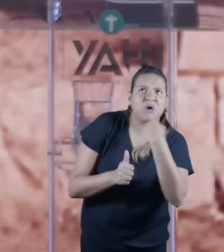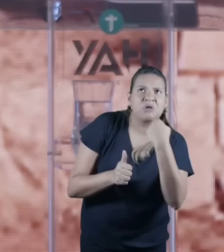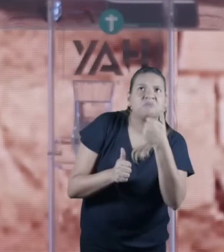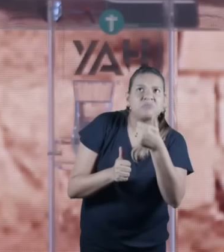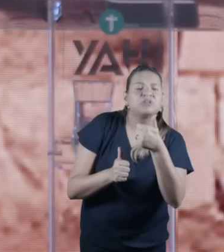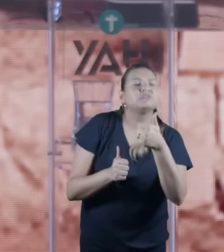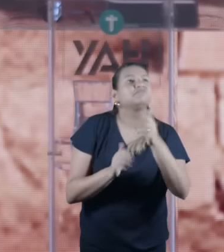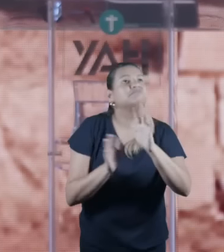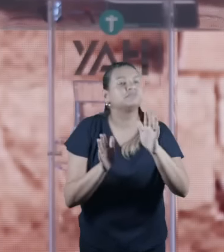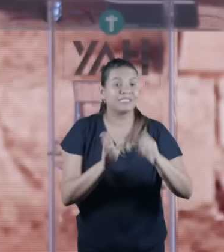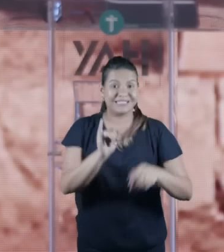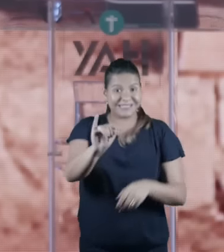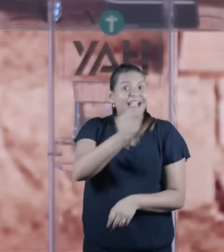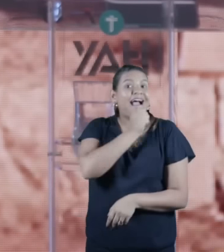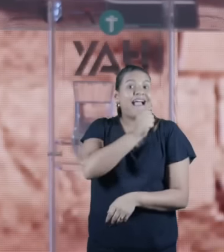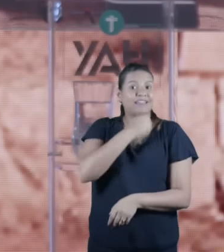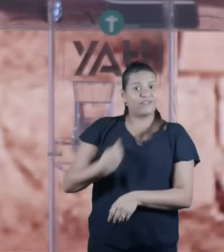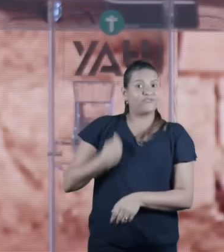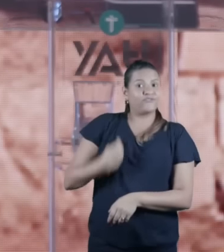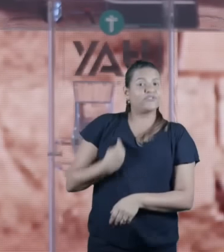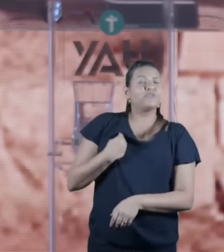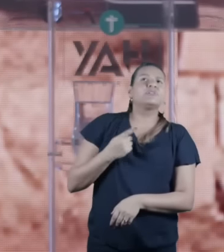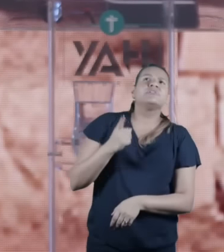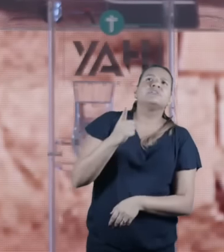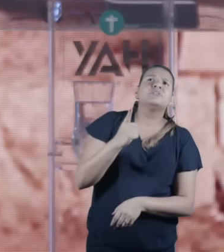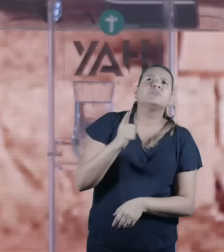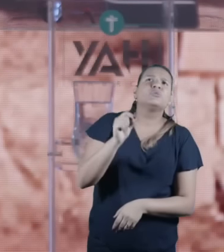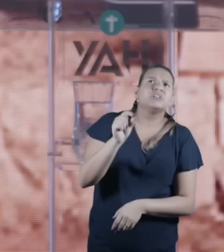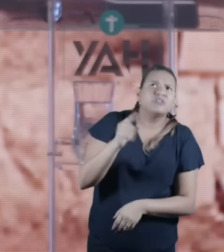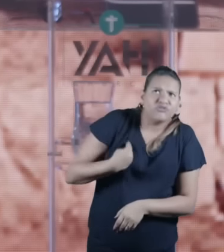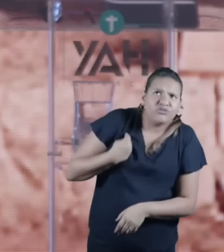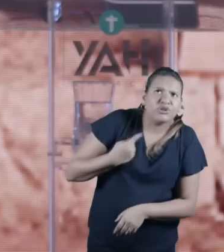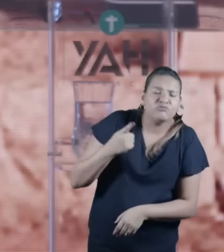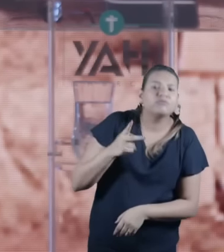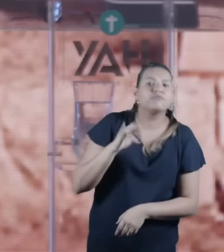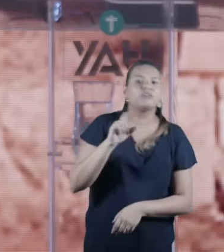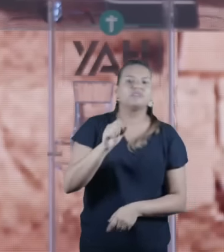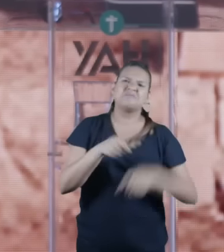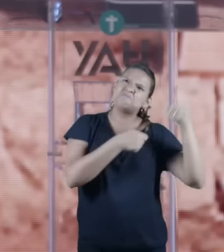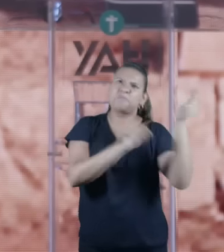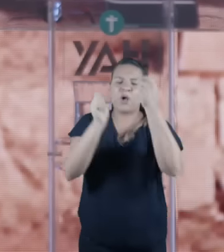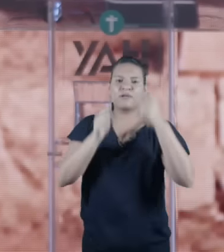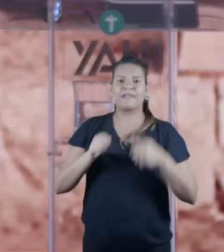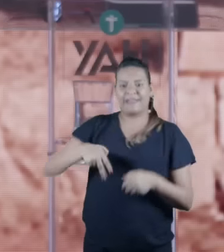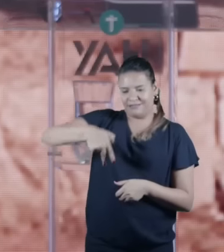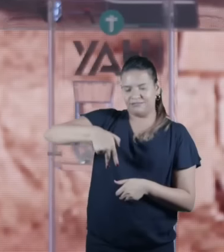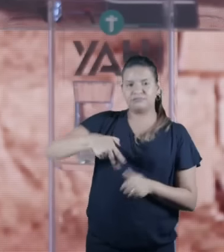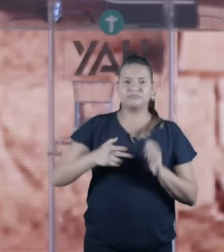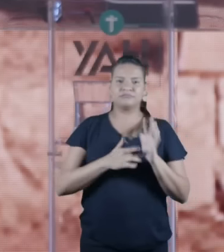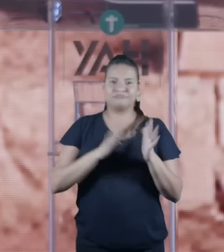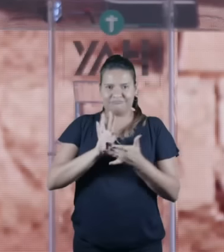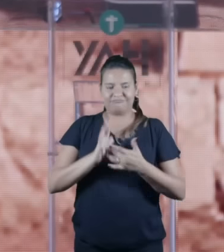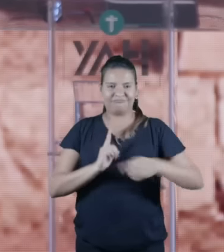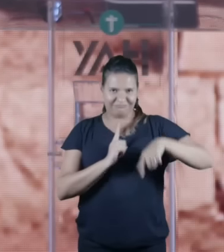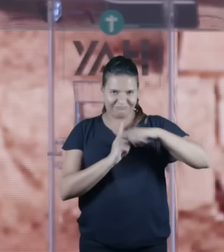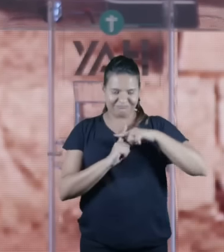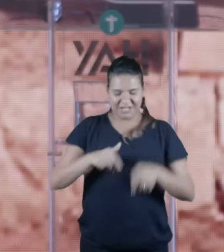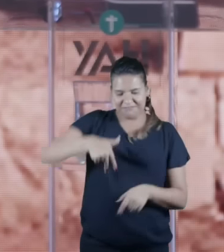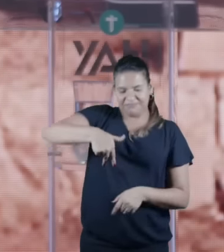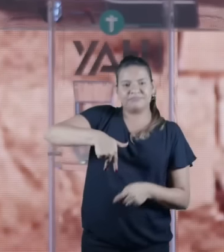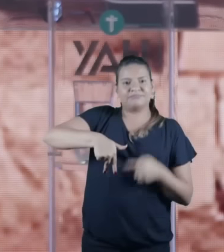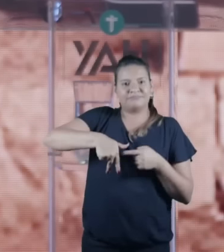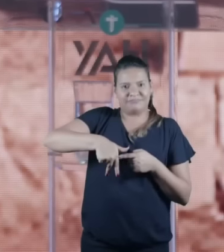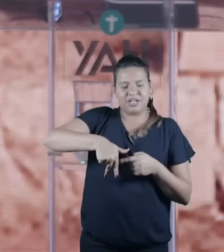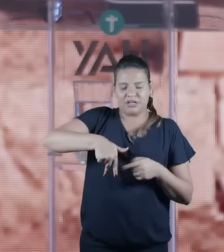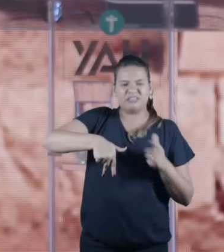eles fariam? eles quebravam as pernas para acelerar a morte porque os romanos sabiam da tradição judaica sabiam que as